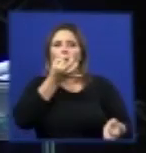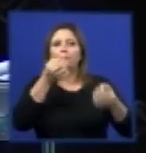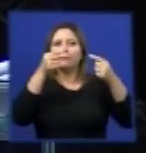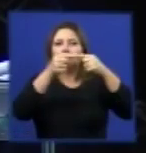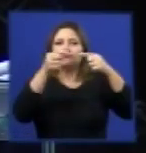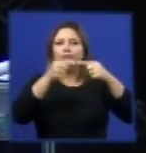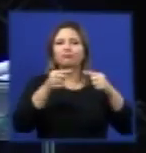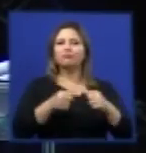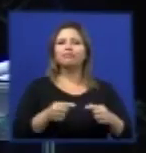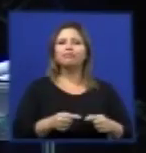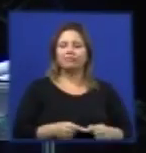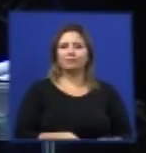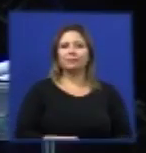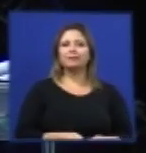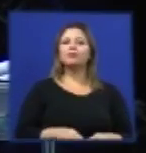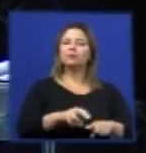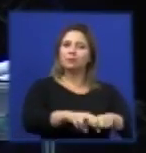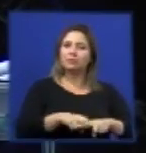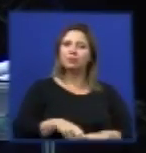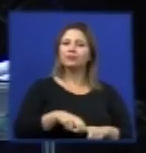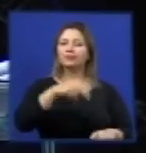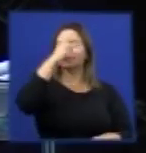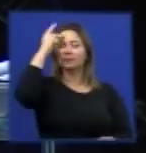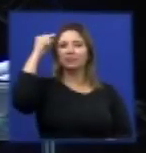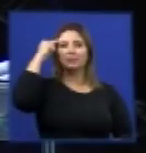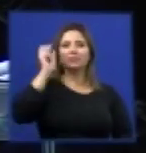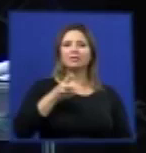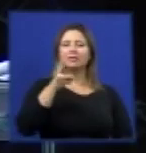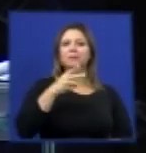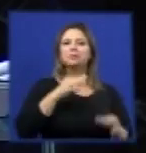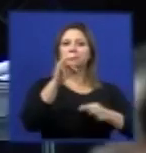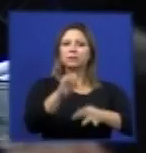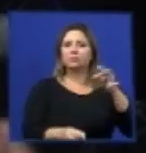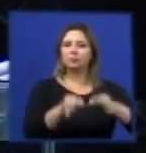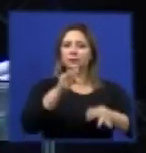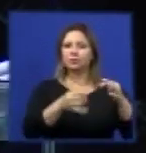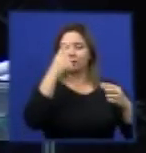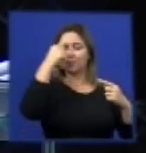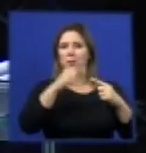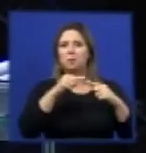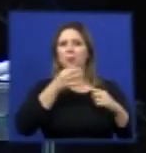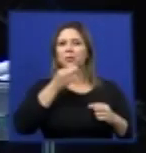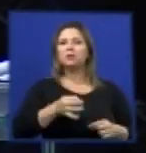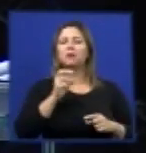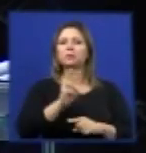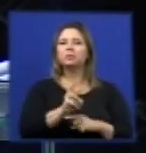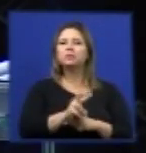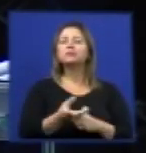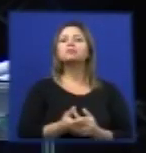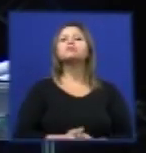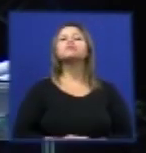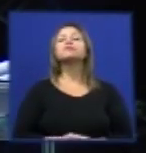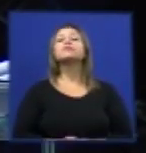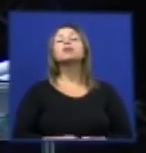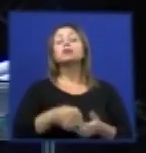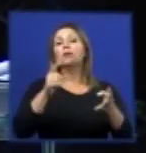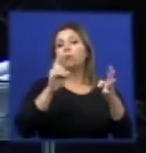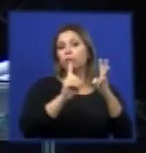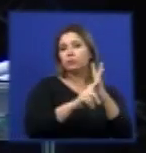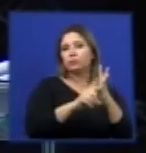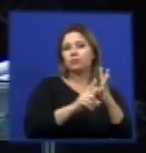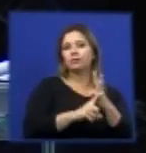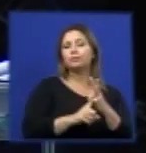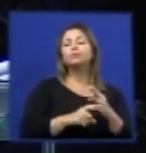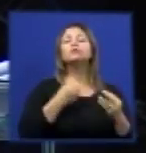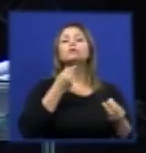bastante positivo e bastante incomum dentro do executivo brasileiro. Uma quarta análise, um quarto